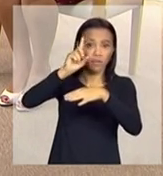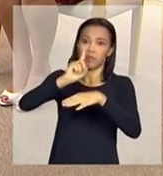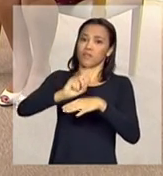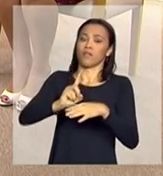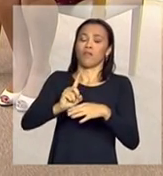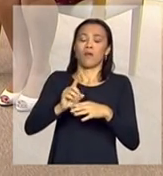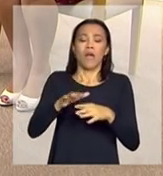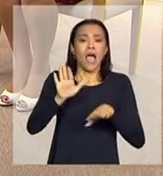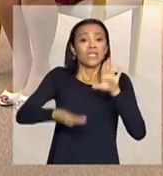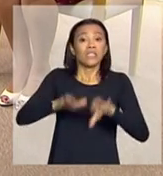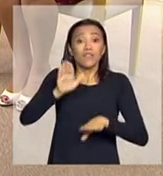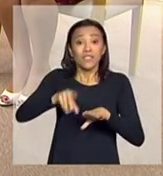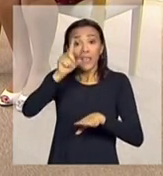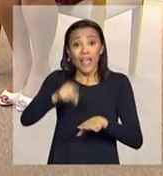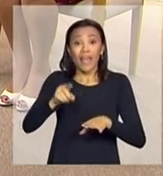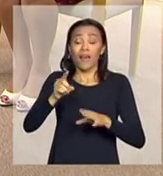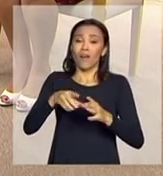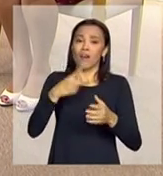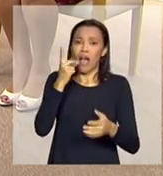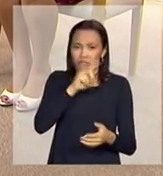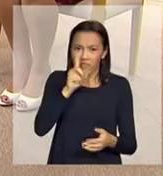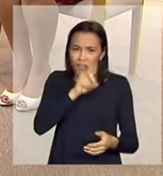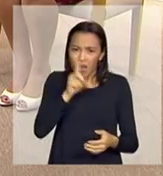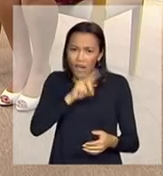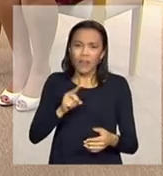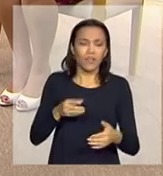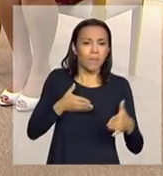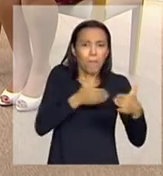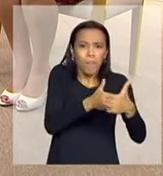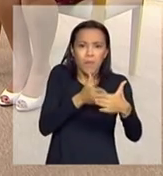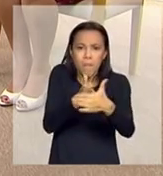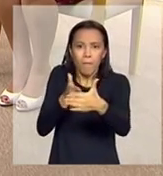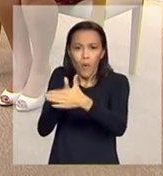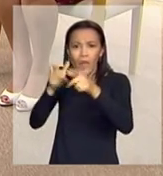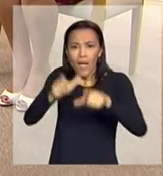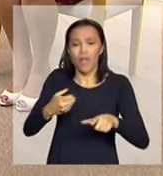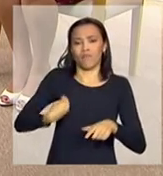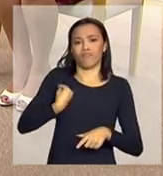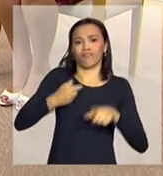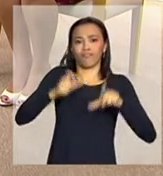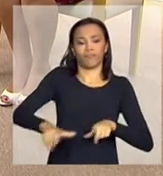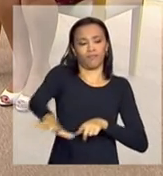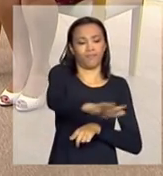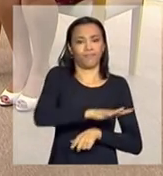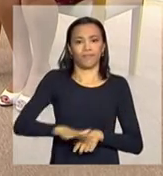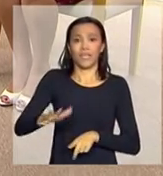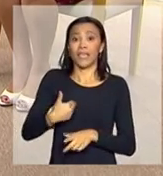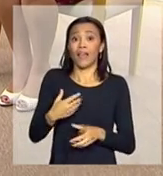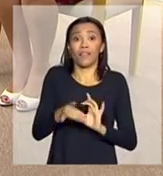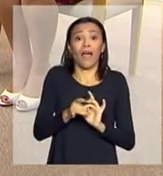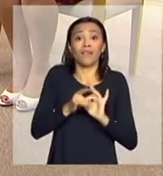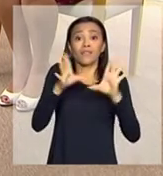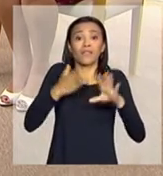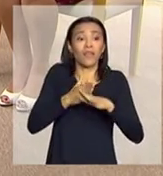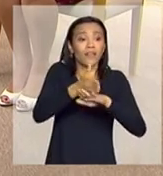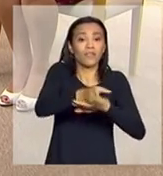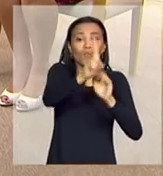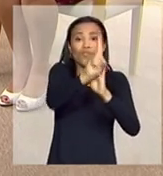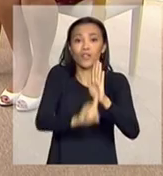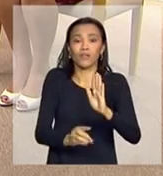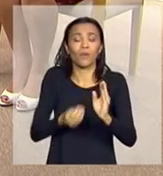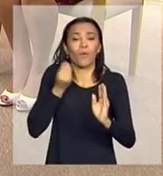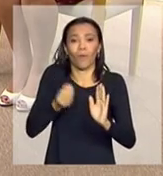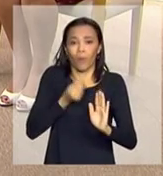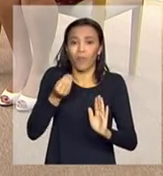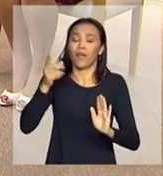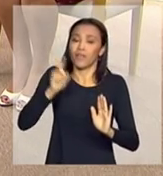muitas vezes, está no meio onde essa pessoa vive, as barreiras que impedem que essas pessoas possam ter acesso aos direitos delas. Então, isso